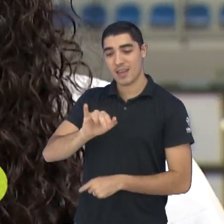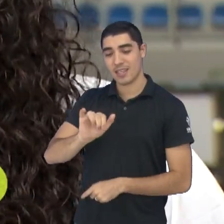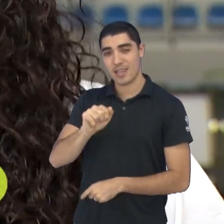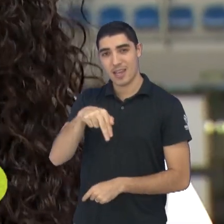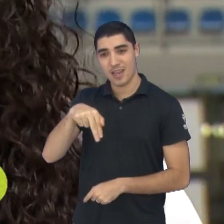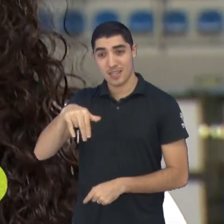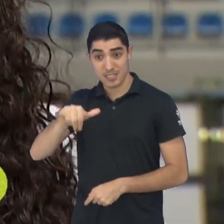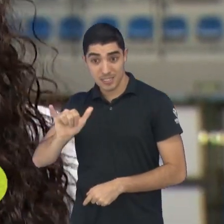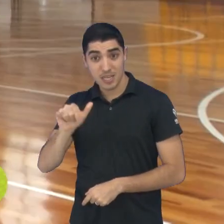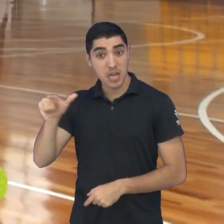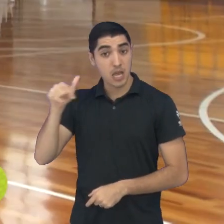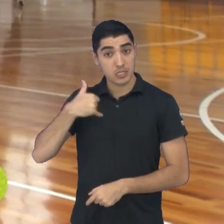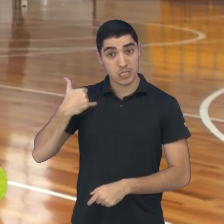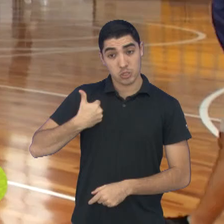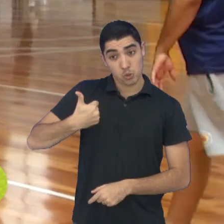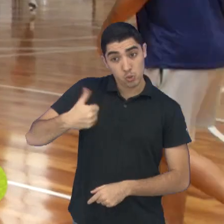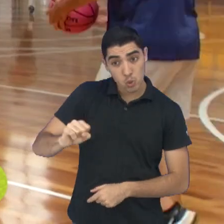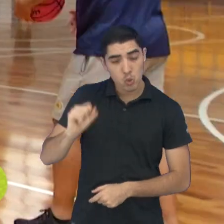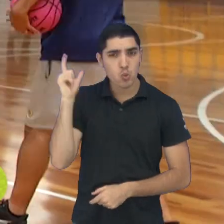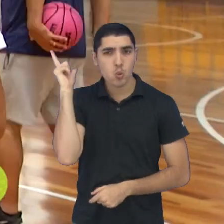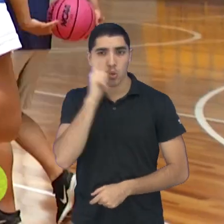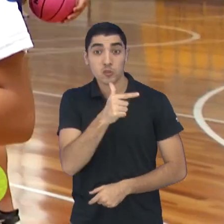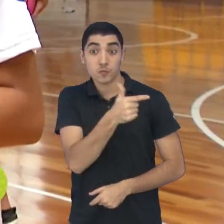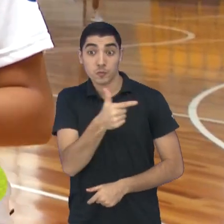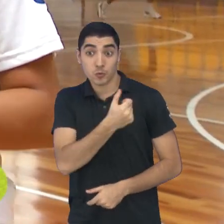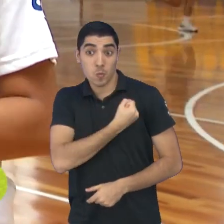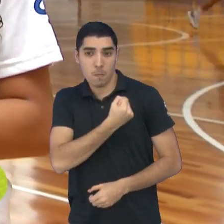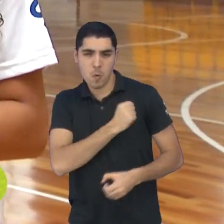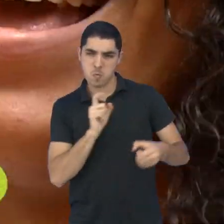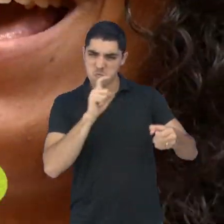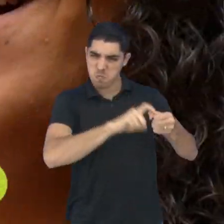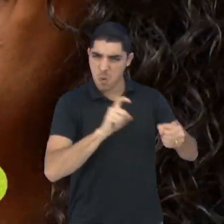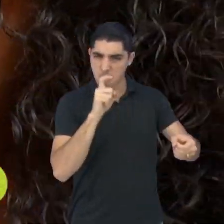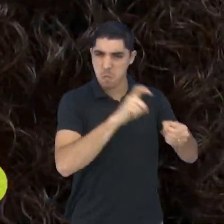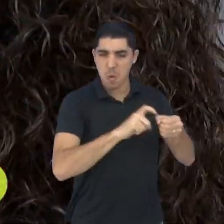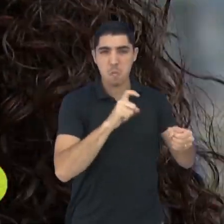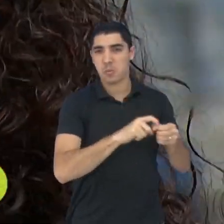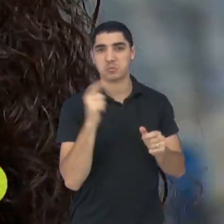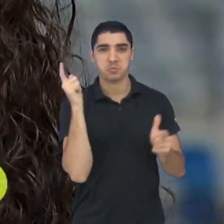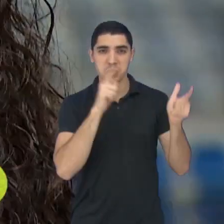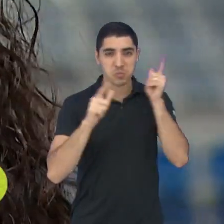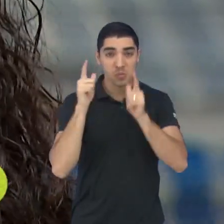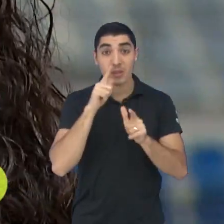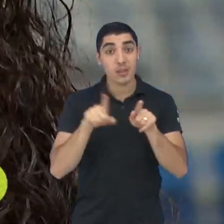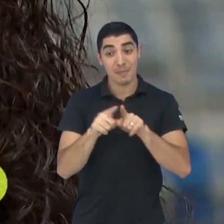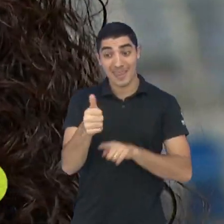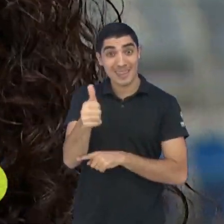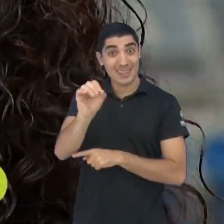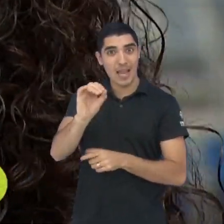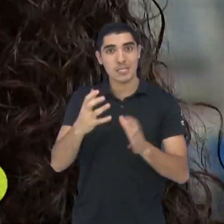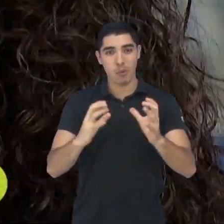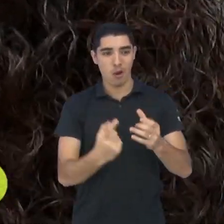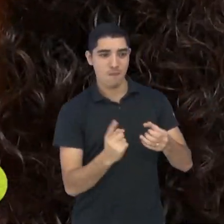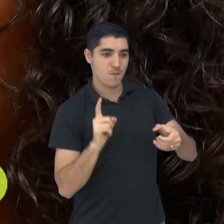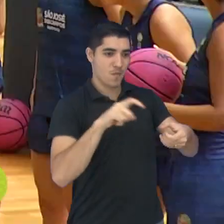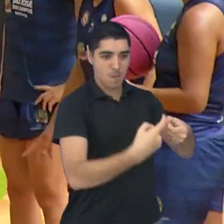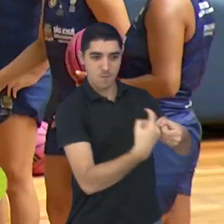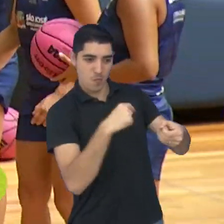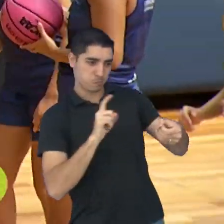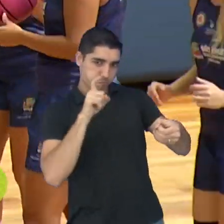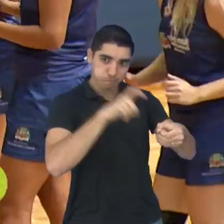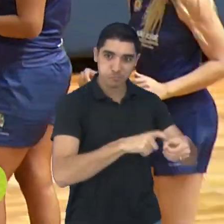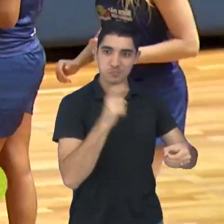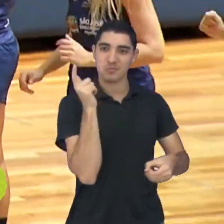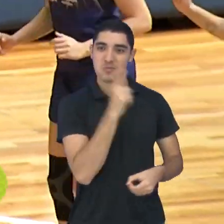foi a cestinha da partida com 22 pontos e 10 rebotes. O duplo-duplo já fez a carioca marcar o nome na